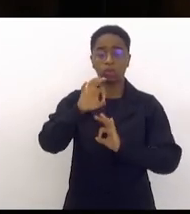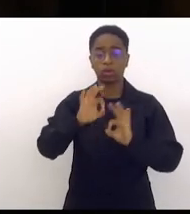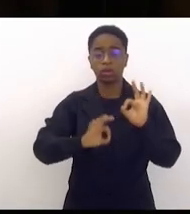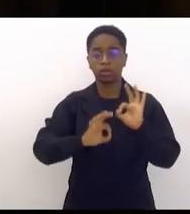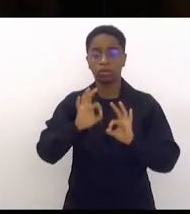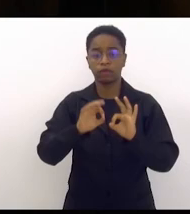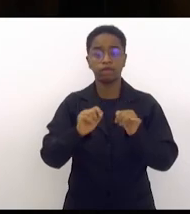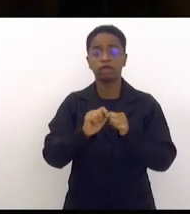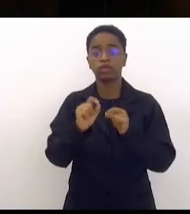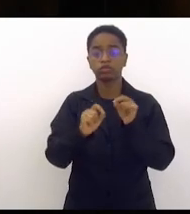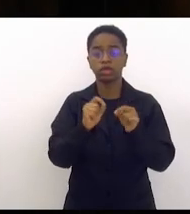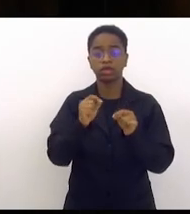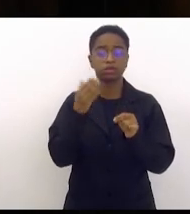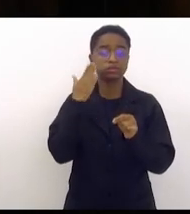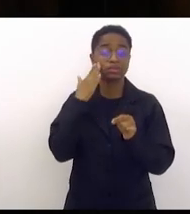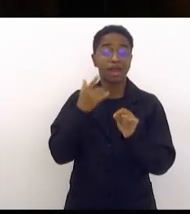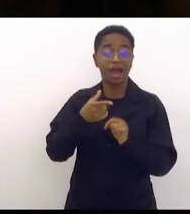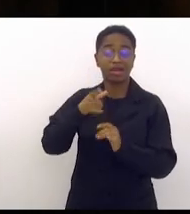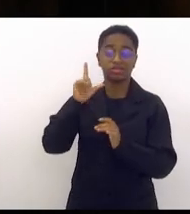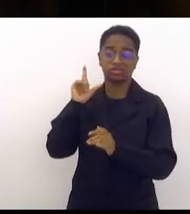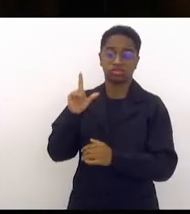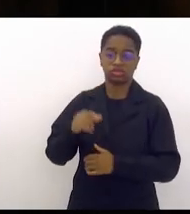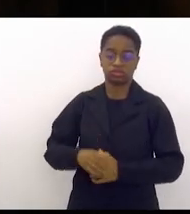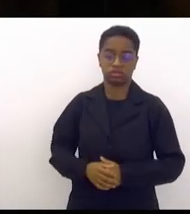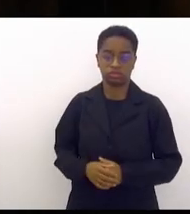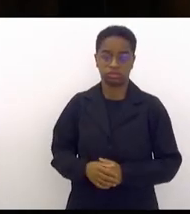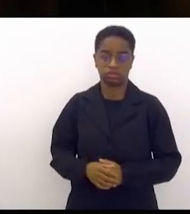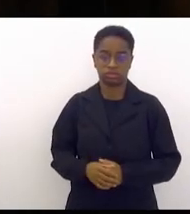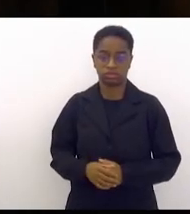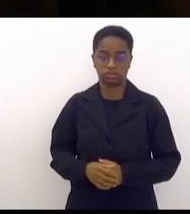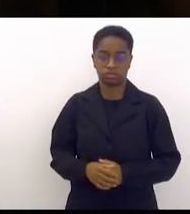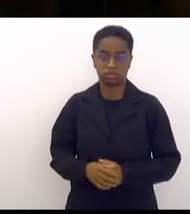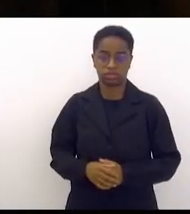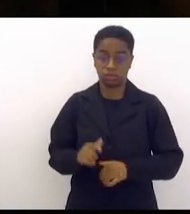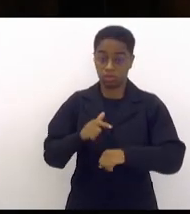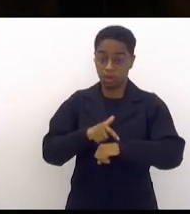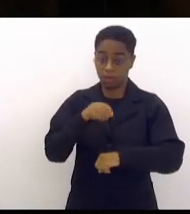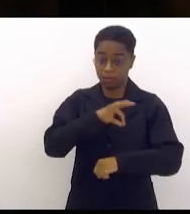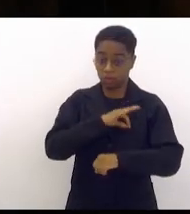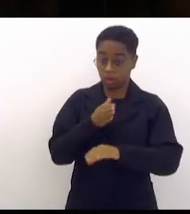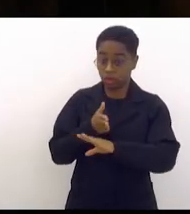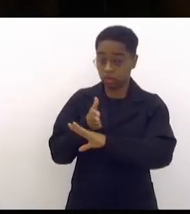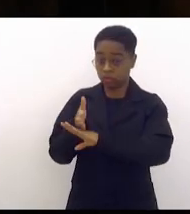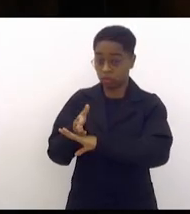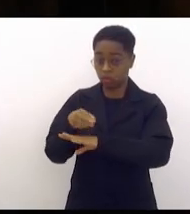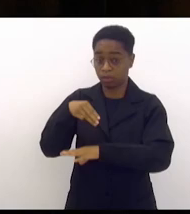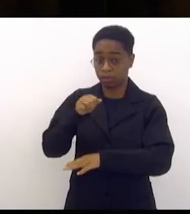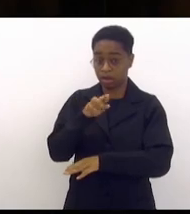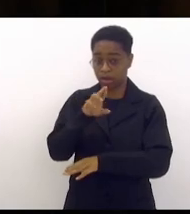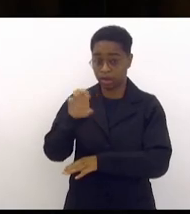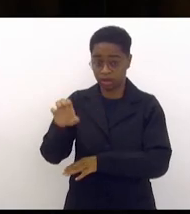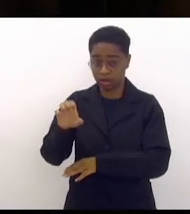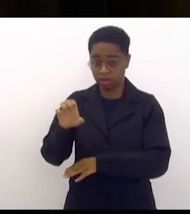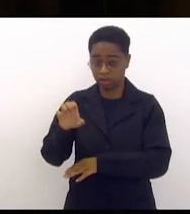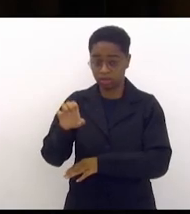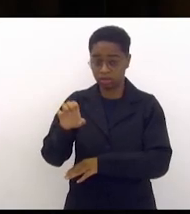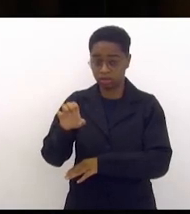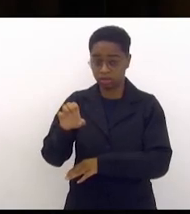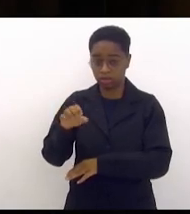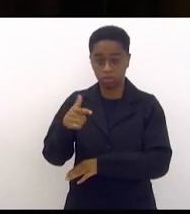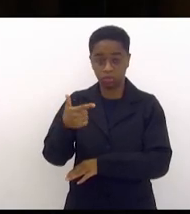tomou ciência antes quando a polícia adentrou a Maré não tinha